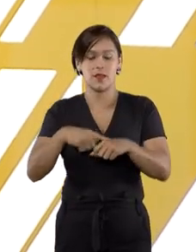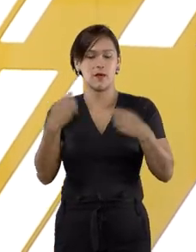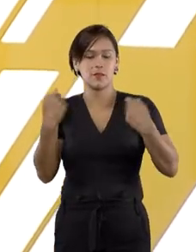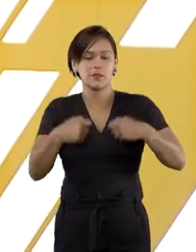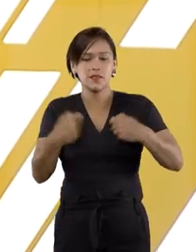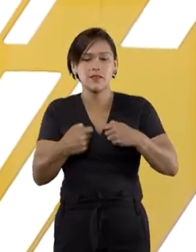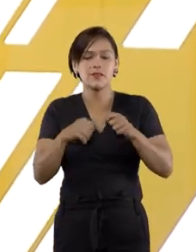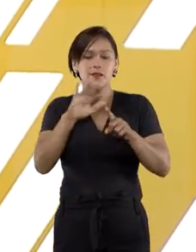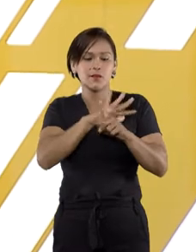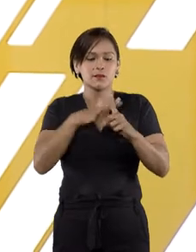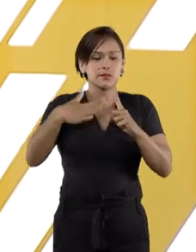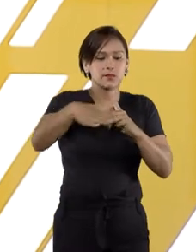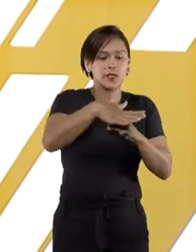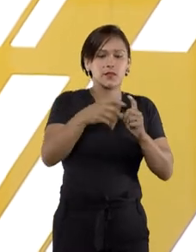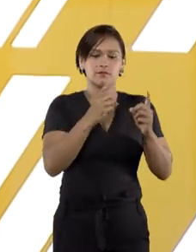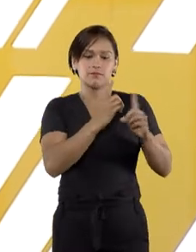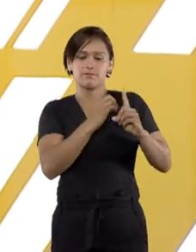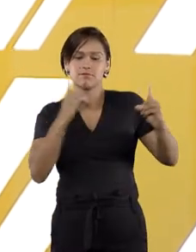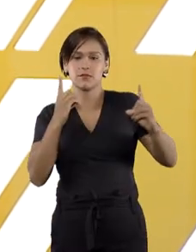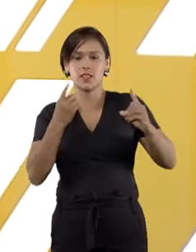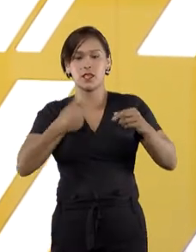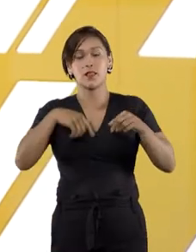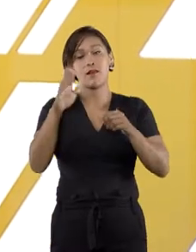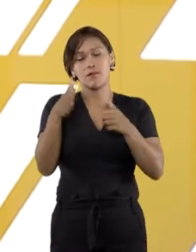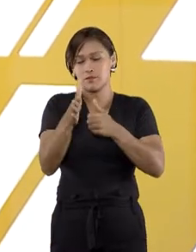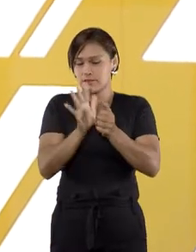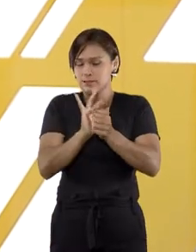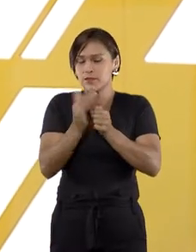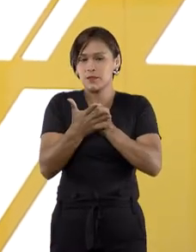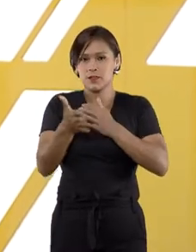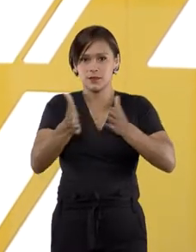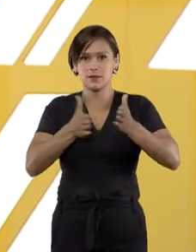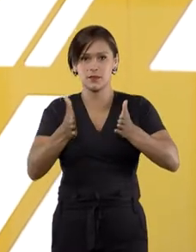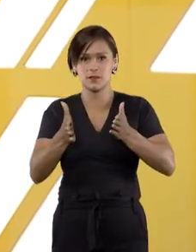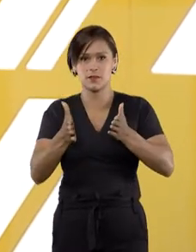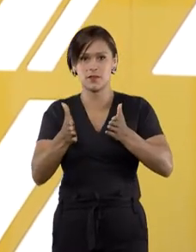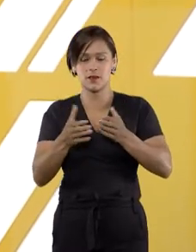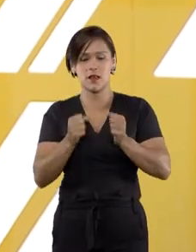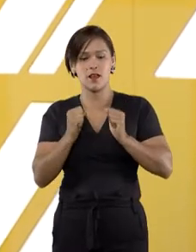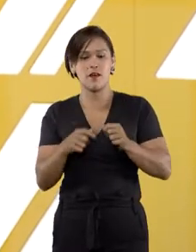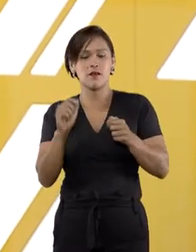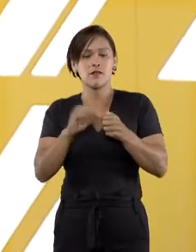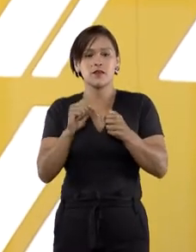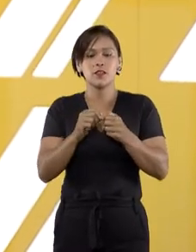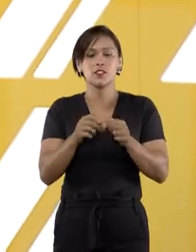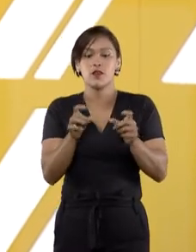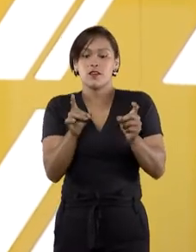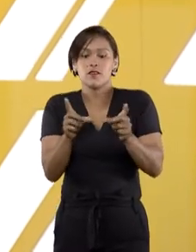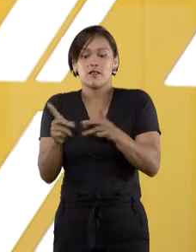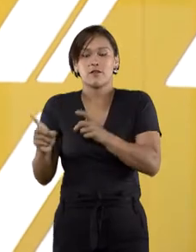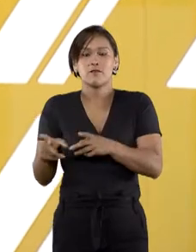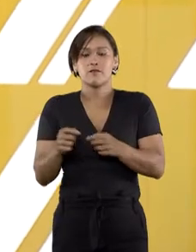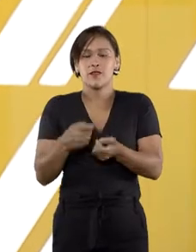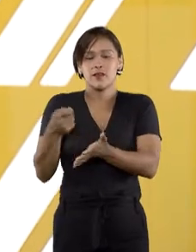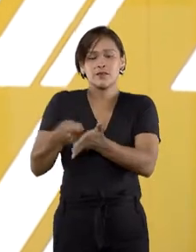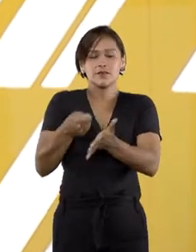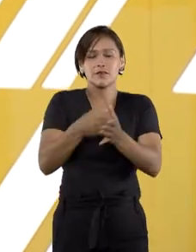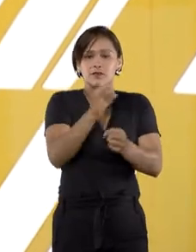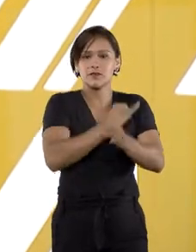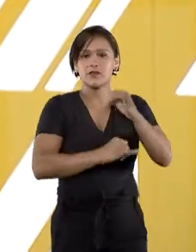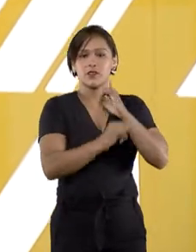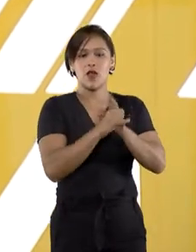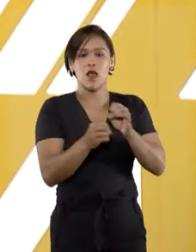A necessidade do isolamento social em razão da pandemia do novo coronavírus fez com que as vendas do comércio